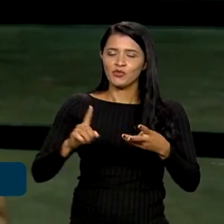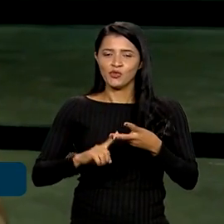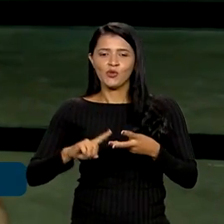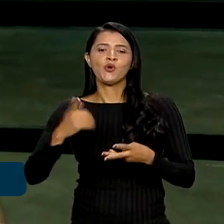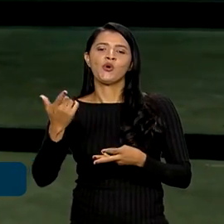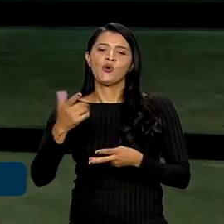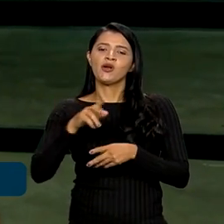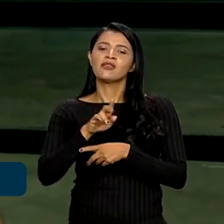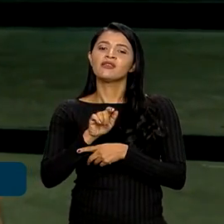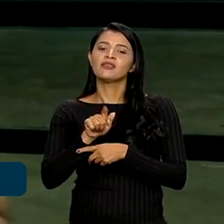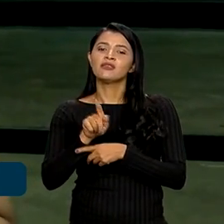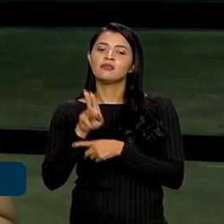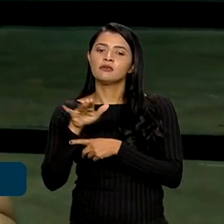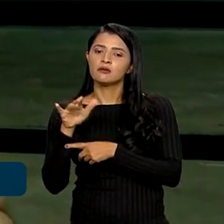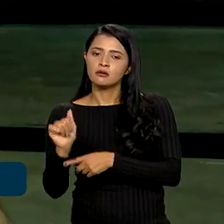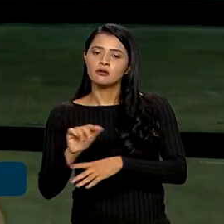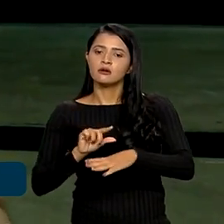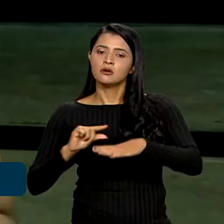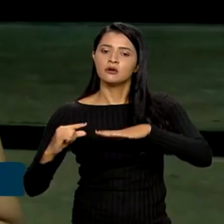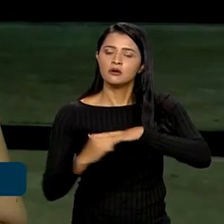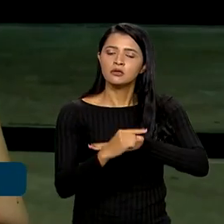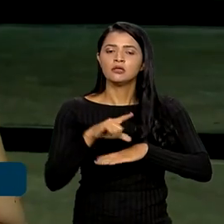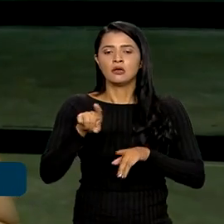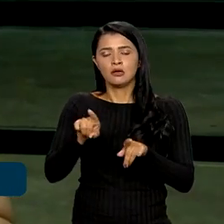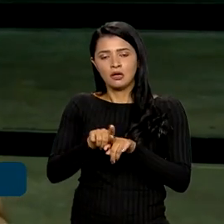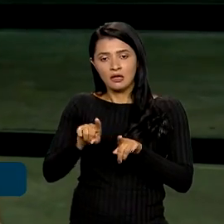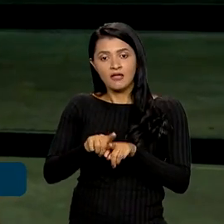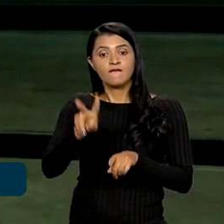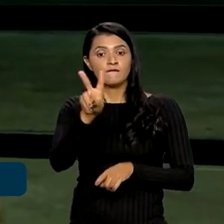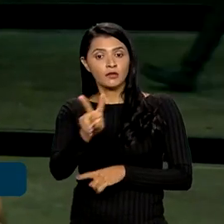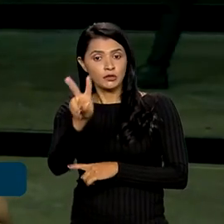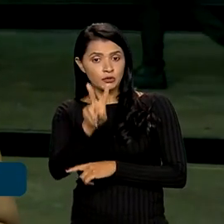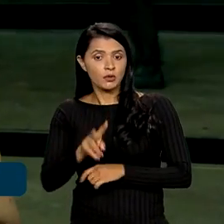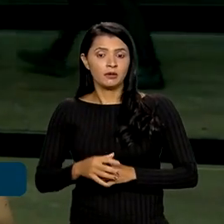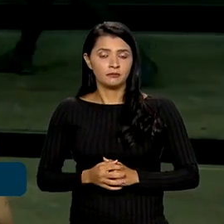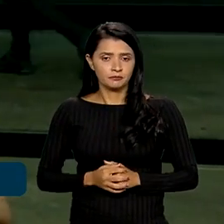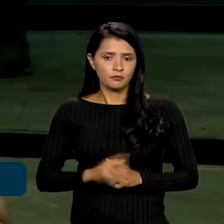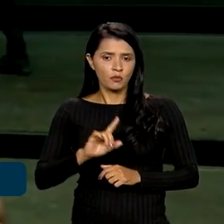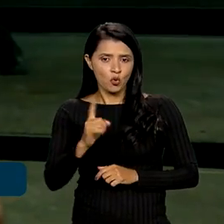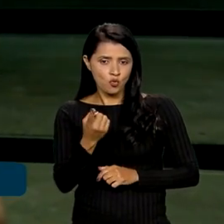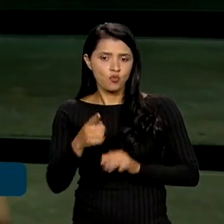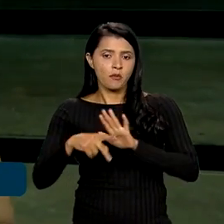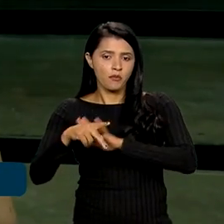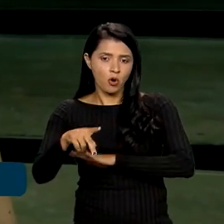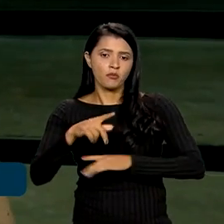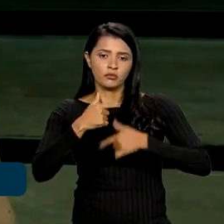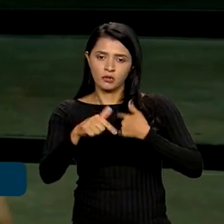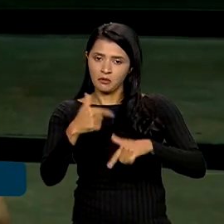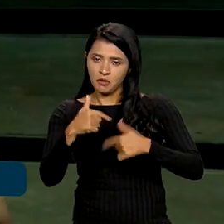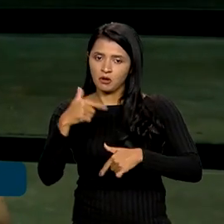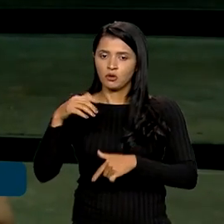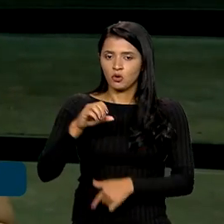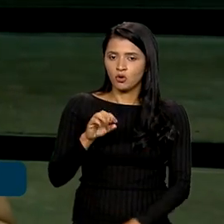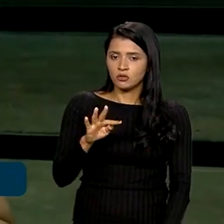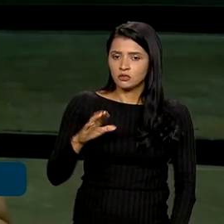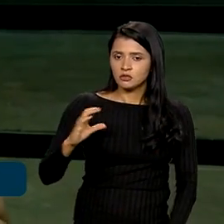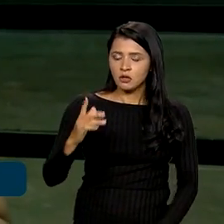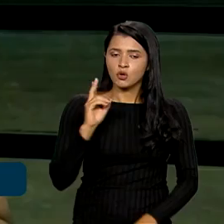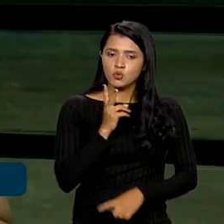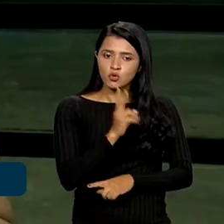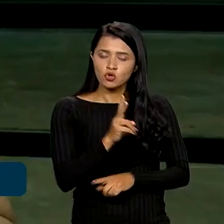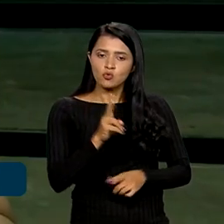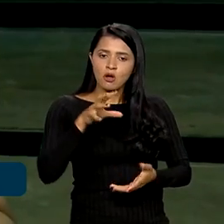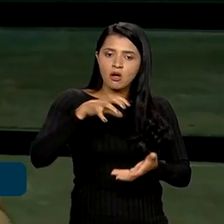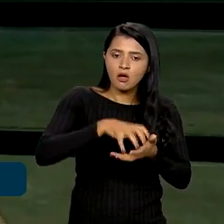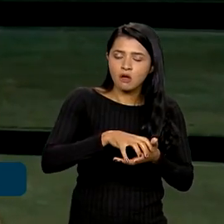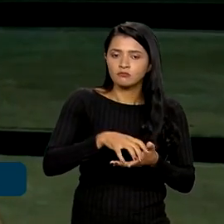Suriname e também Venezuela. E aí uma das atividades da OTCA é manter o Observatório